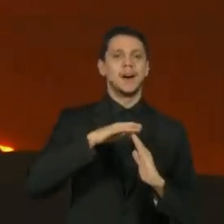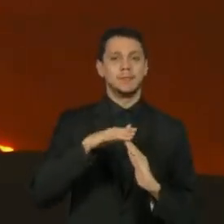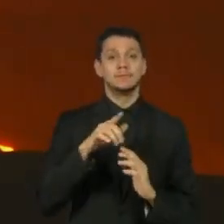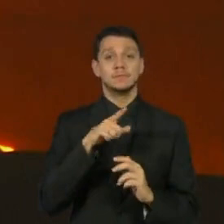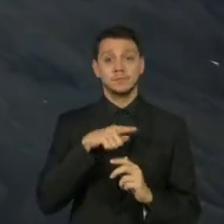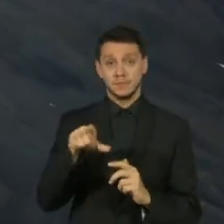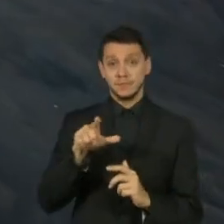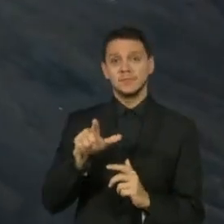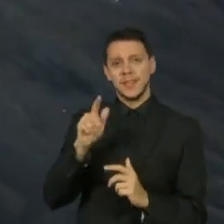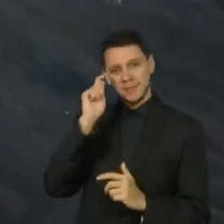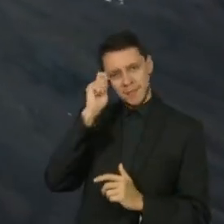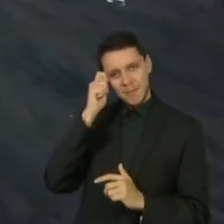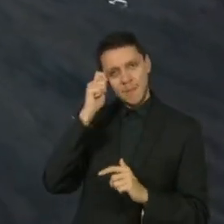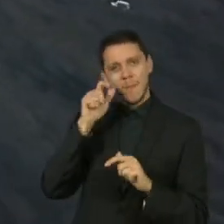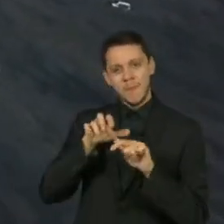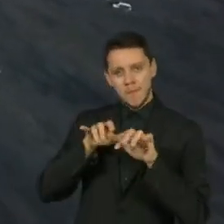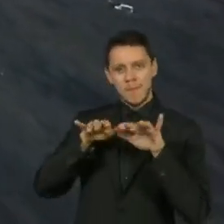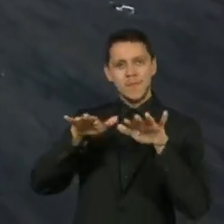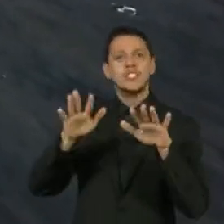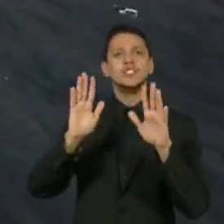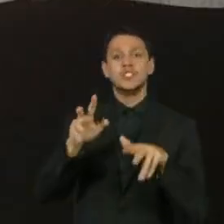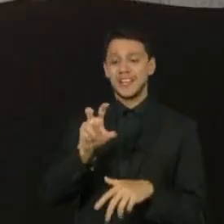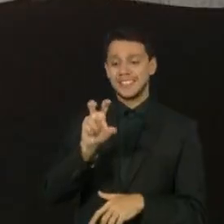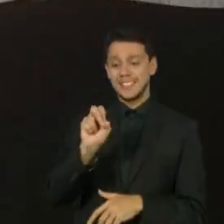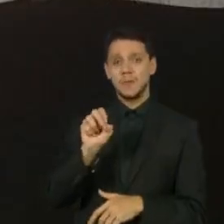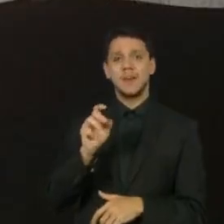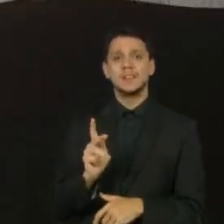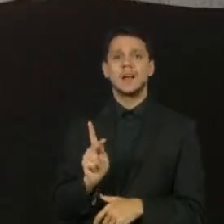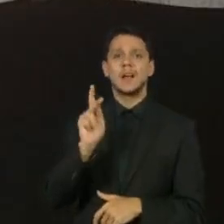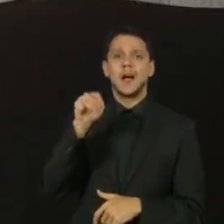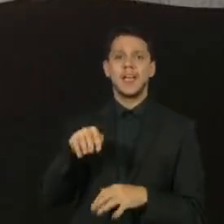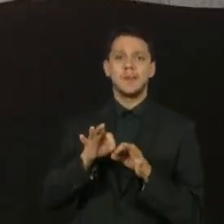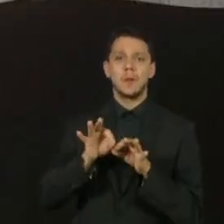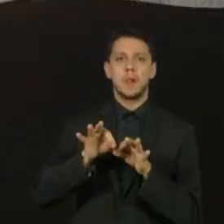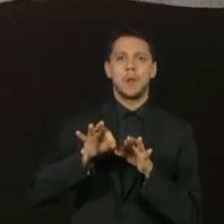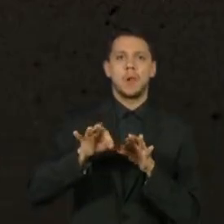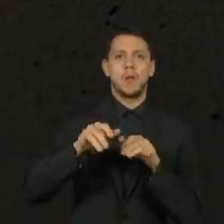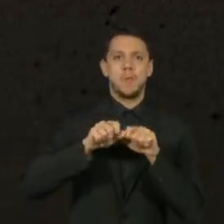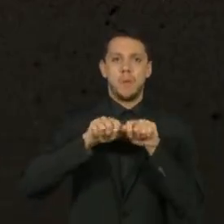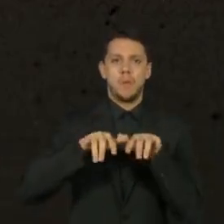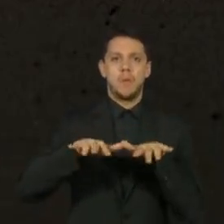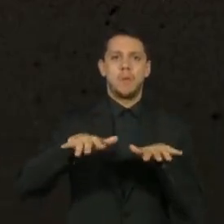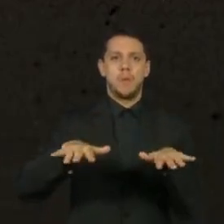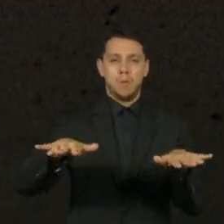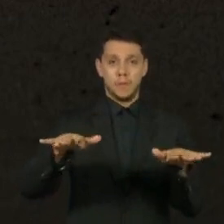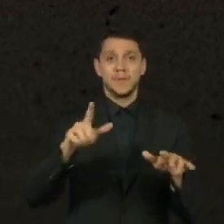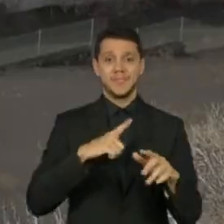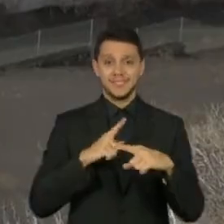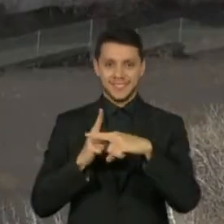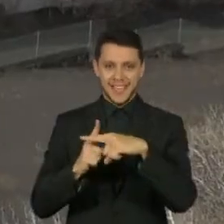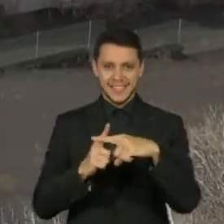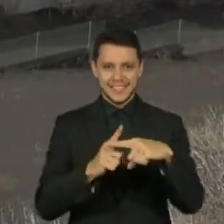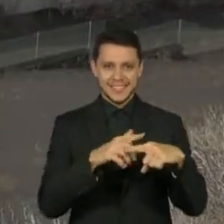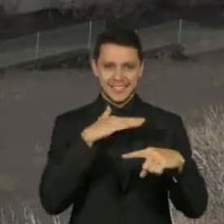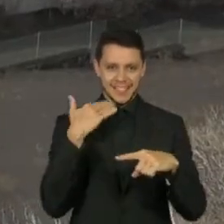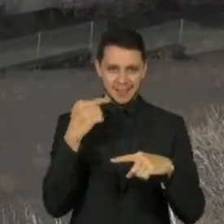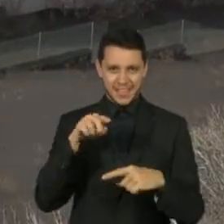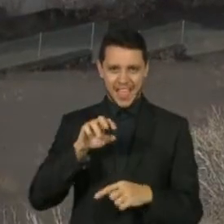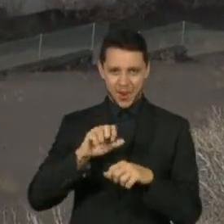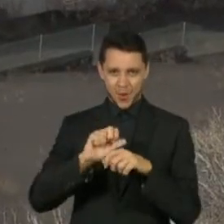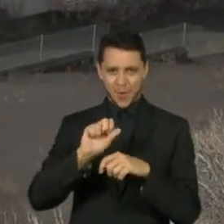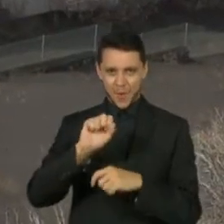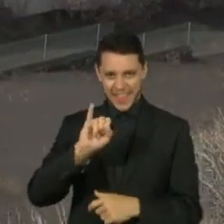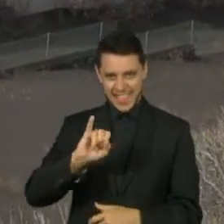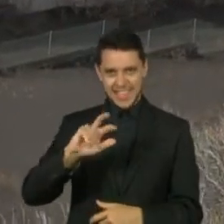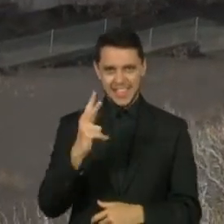perímetro de mais de 50 quilômetros. A situação do cemitério da ilha gerou comoção. Mais da metade dos